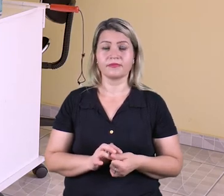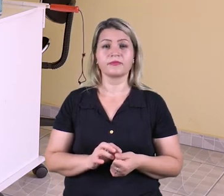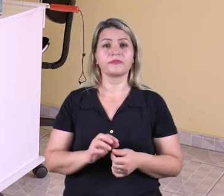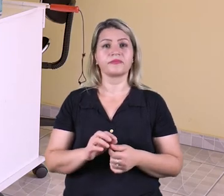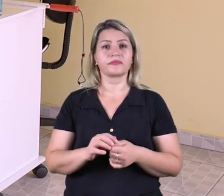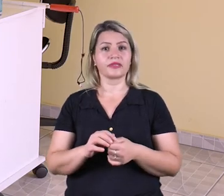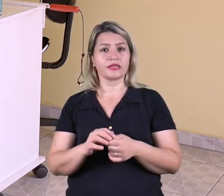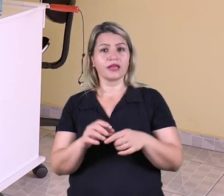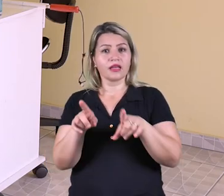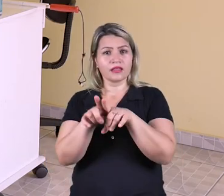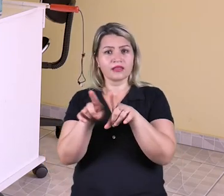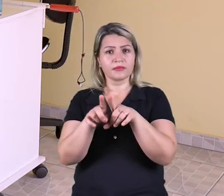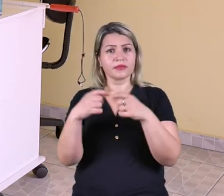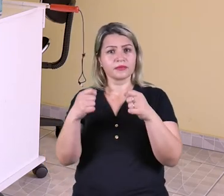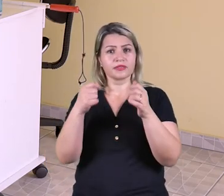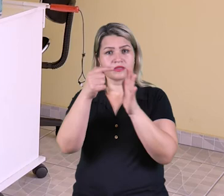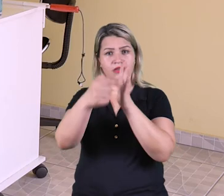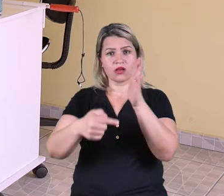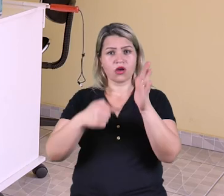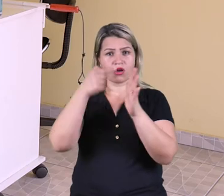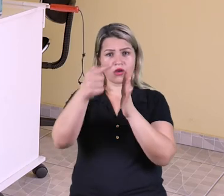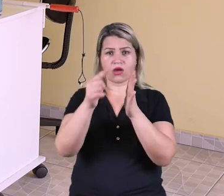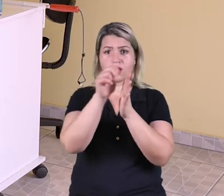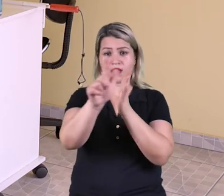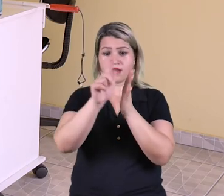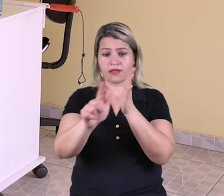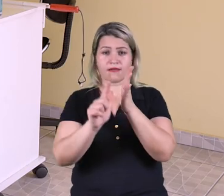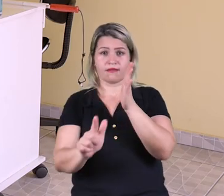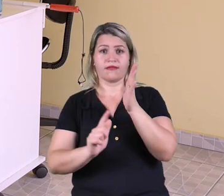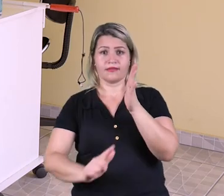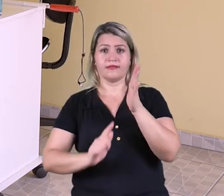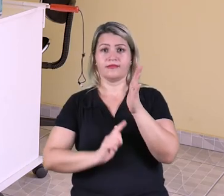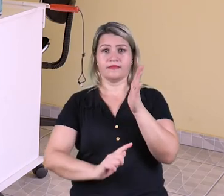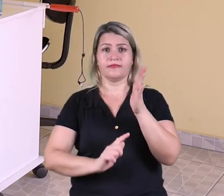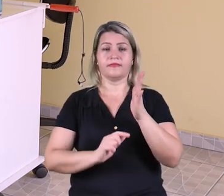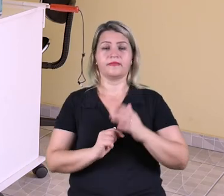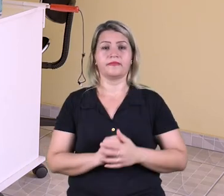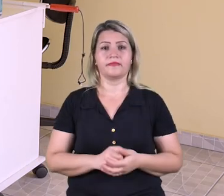Lembrando que você também deverá limpar toda a roda. De cima para baixo também.